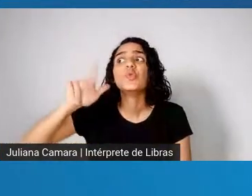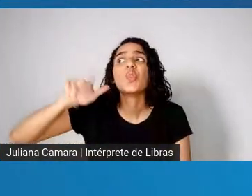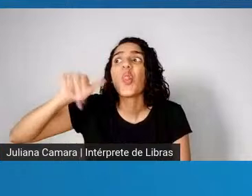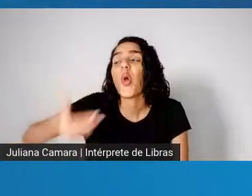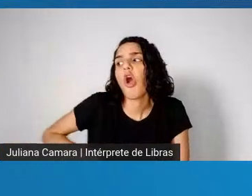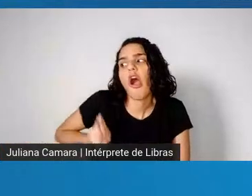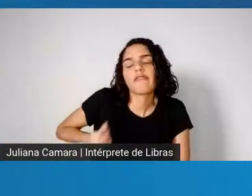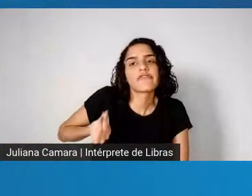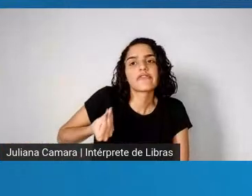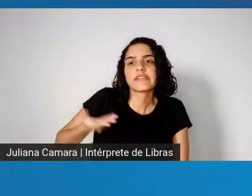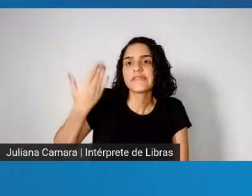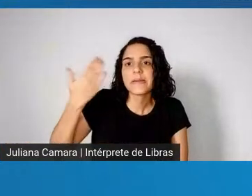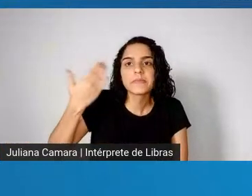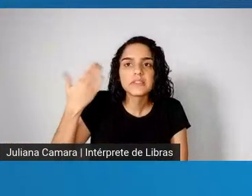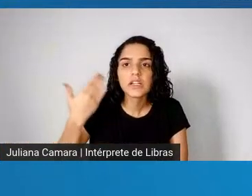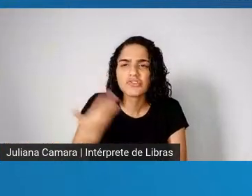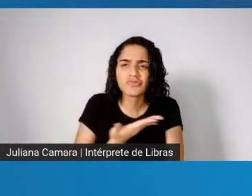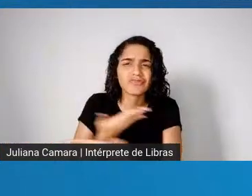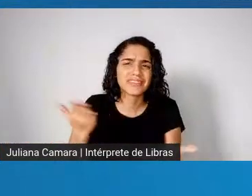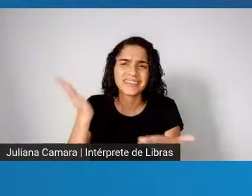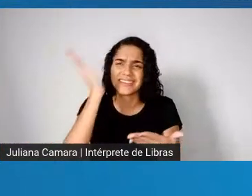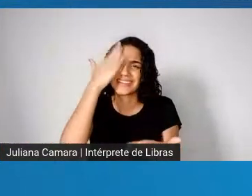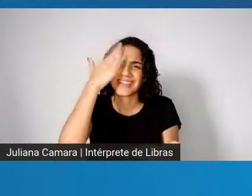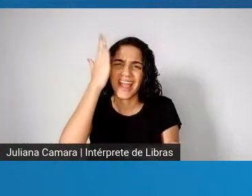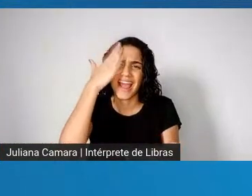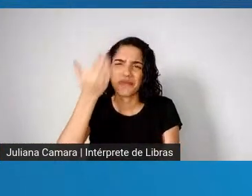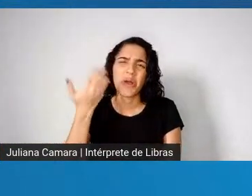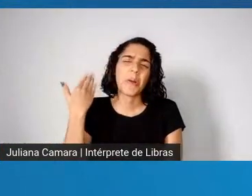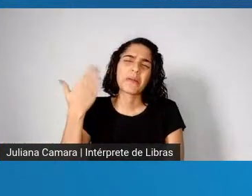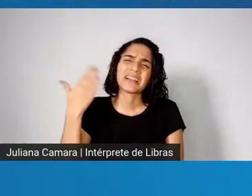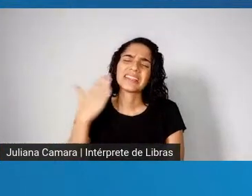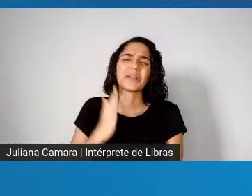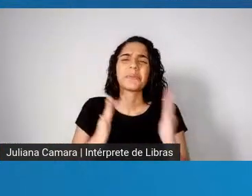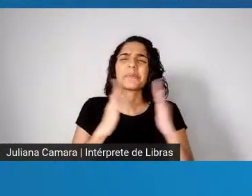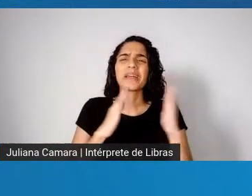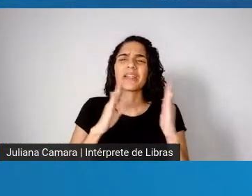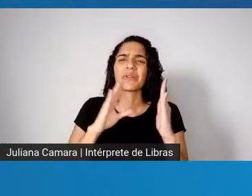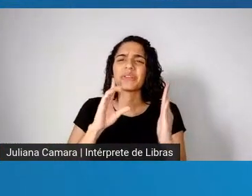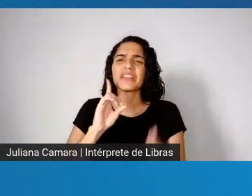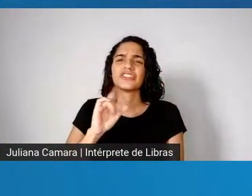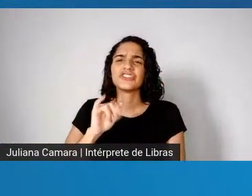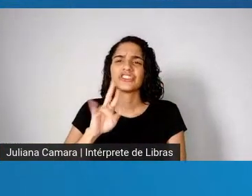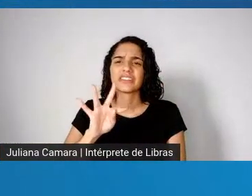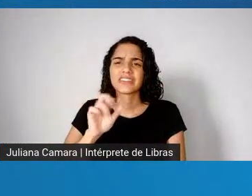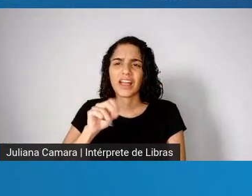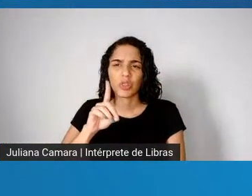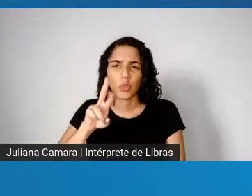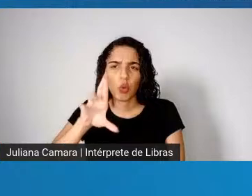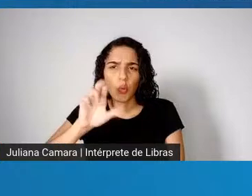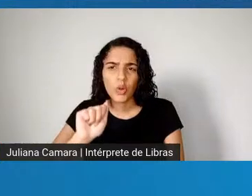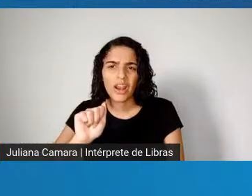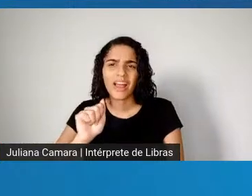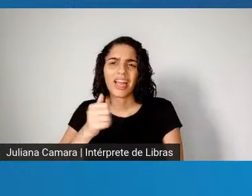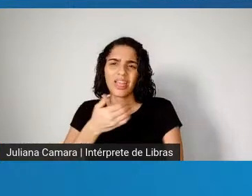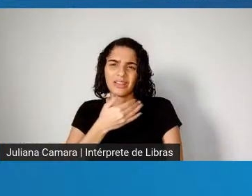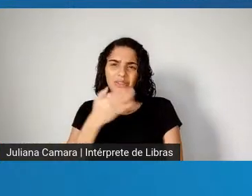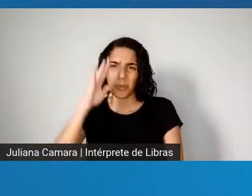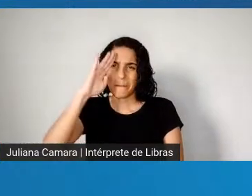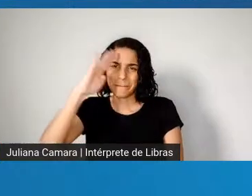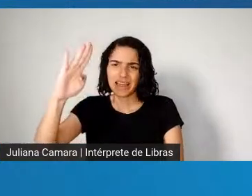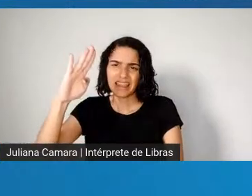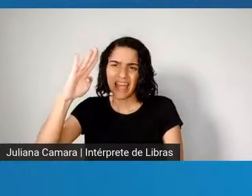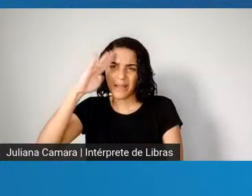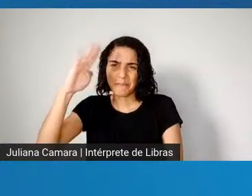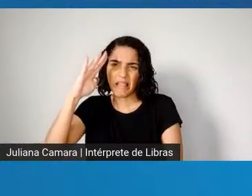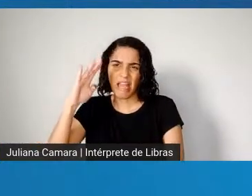Maurício, Gadelha, na época da ditadura, era estudante nessa época, Ligia, nós éramos estudantes, Ligia, lá do movimento estudantil, mas no